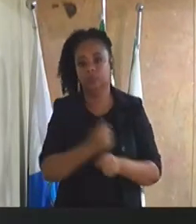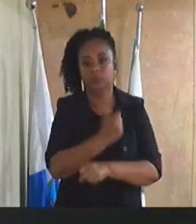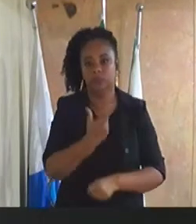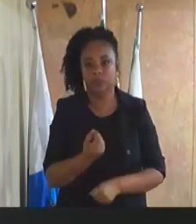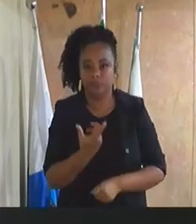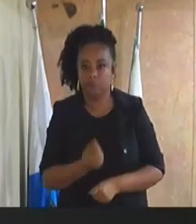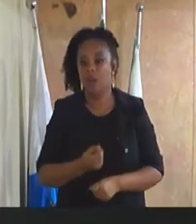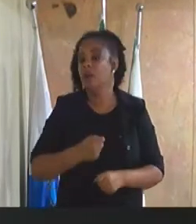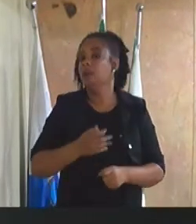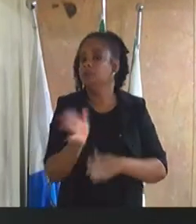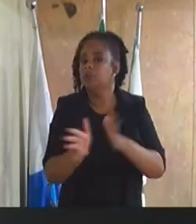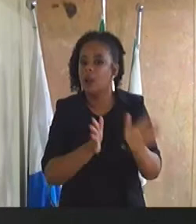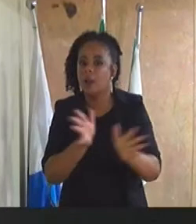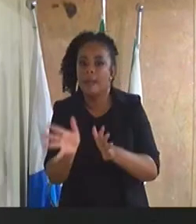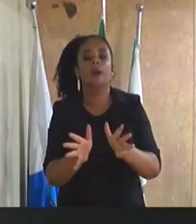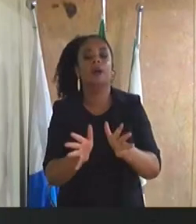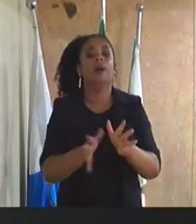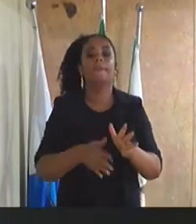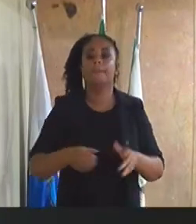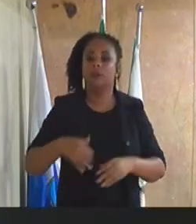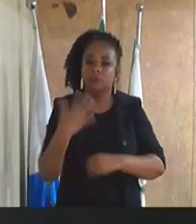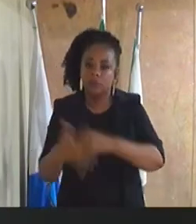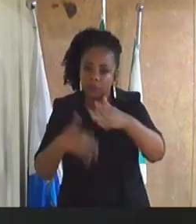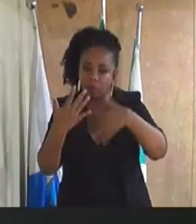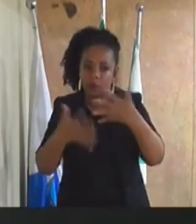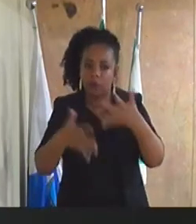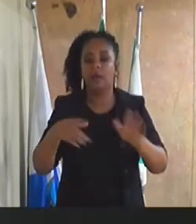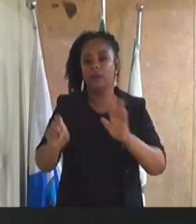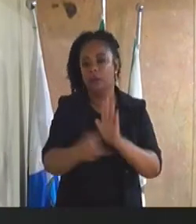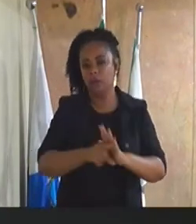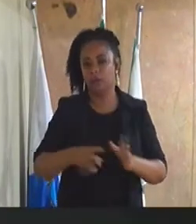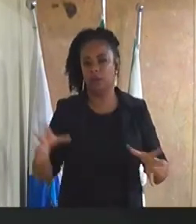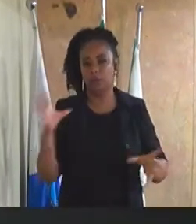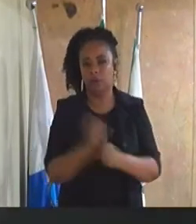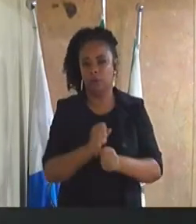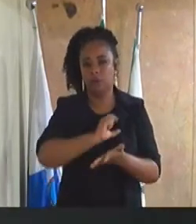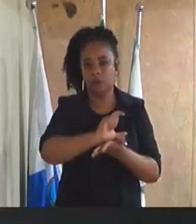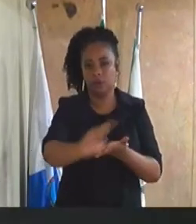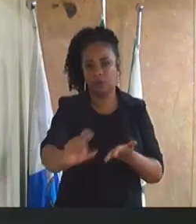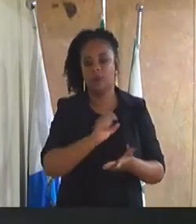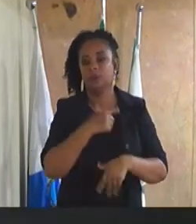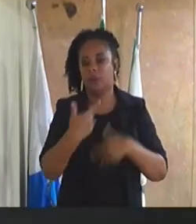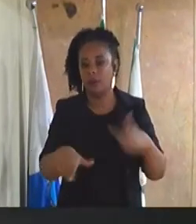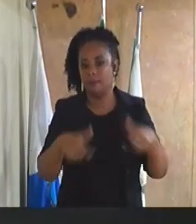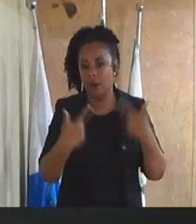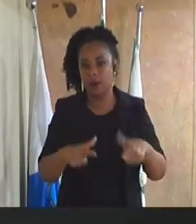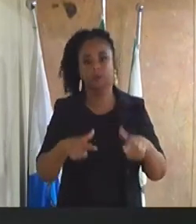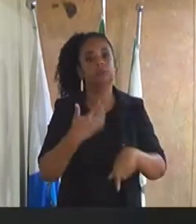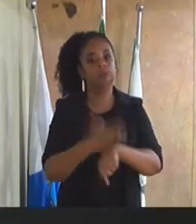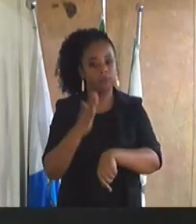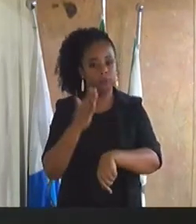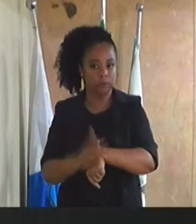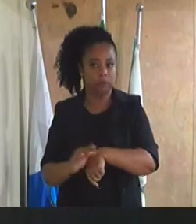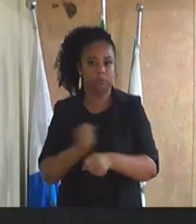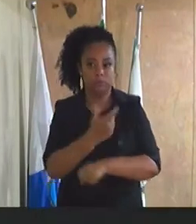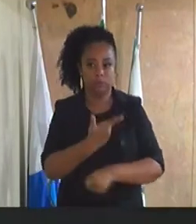sobre as diretrizes para a elaboração da lei orçamentária anual para o exercício financeiro de 2021